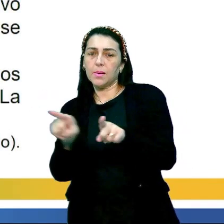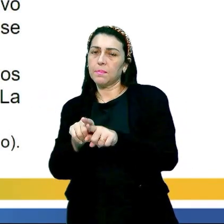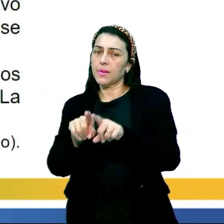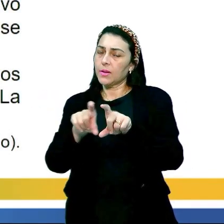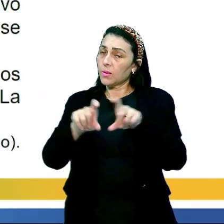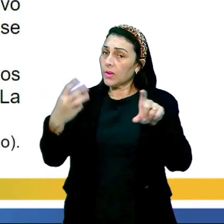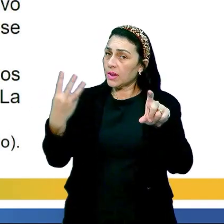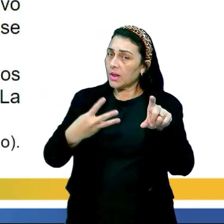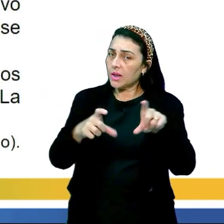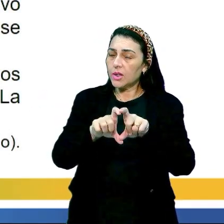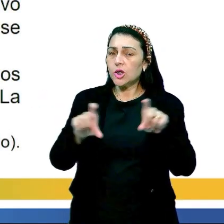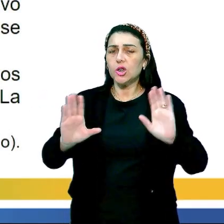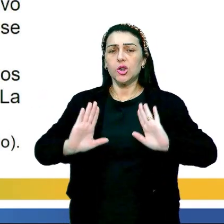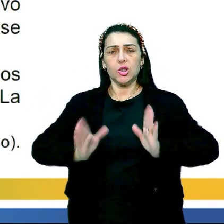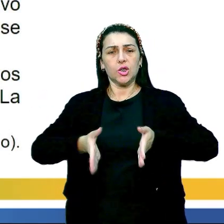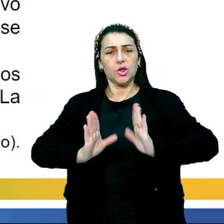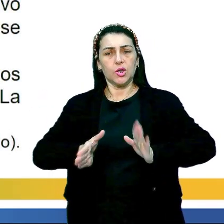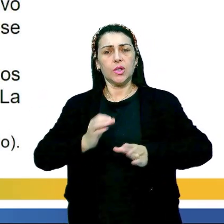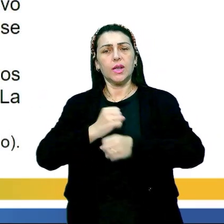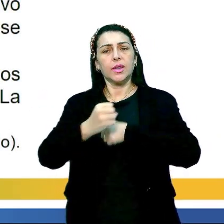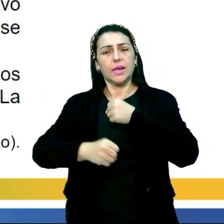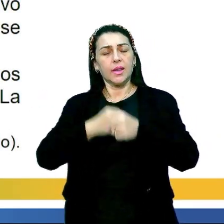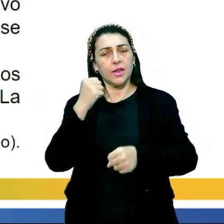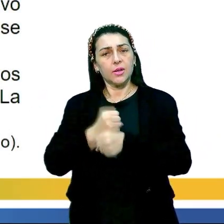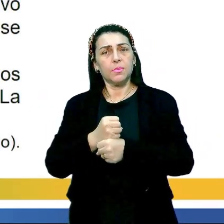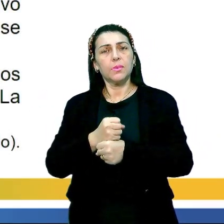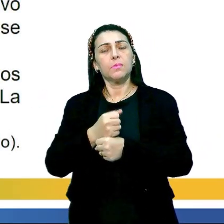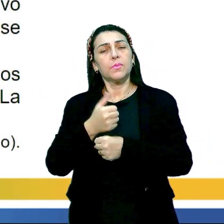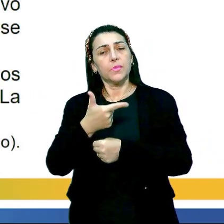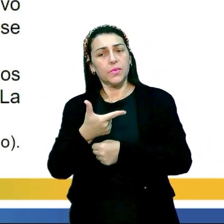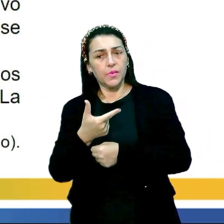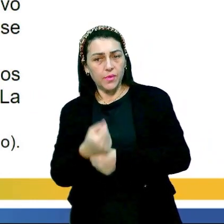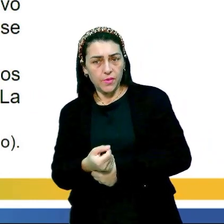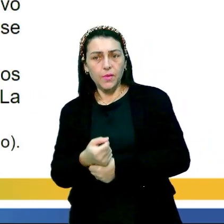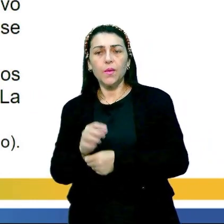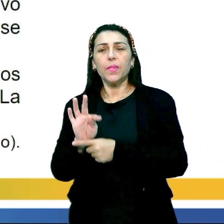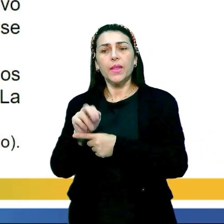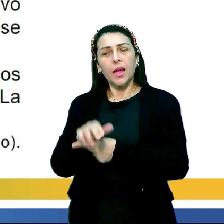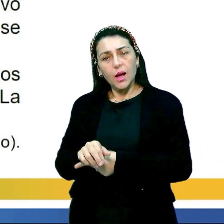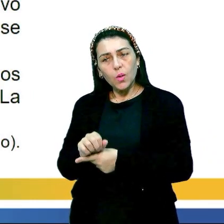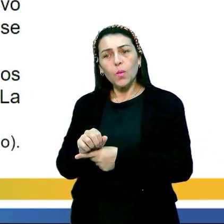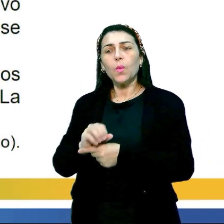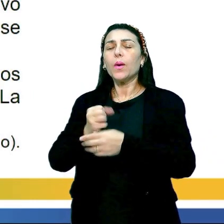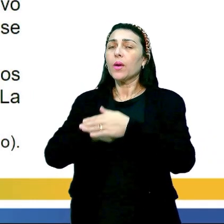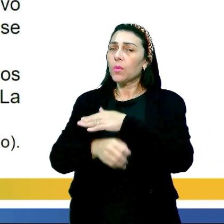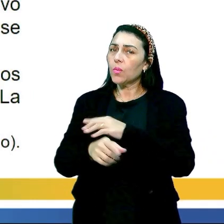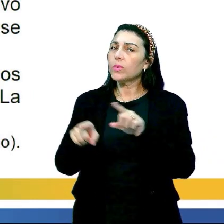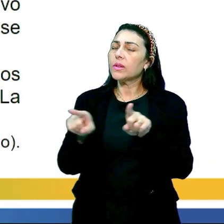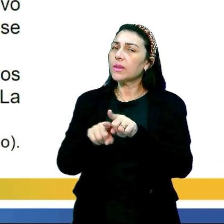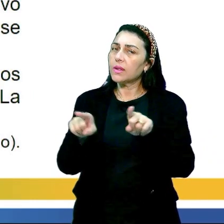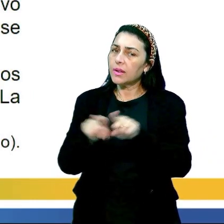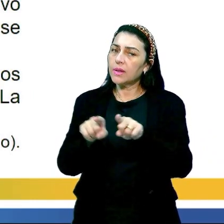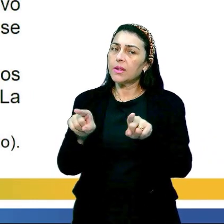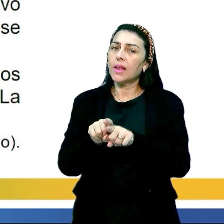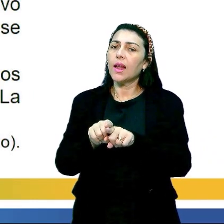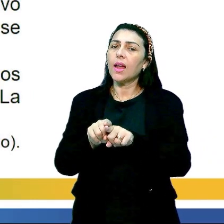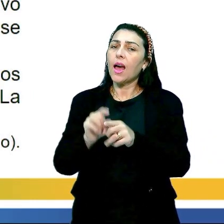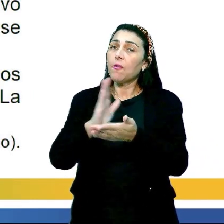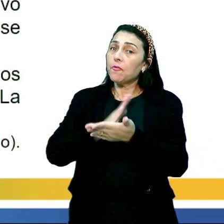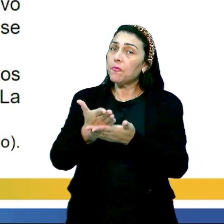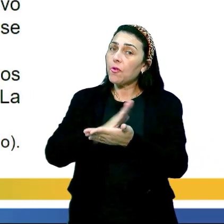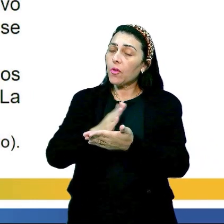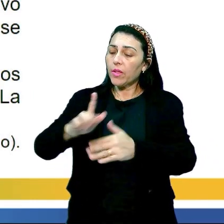início do terceiro parágrafo, já diz, Já na década do 20, o tango se anima, incluso, a ultrapassar a